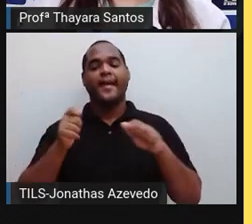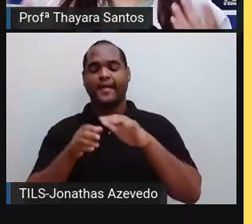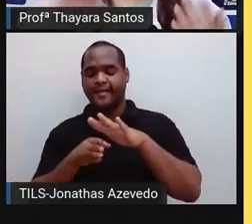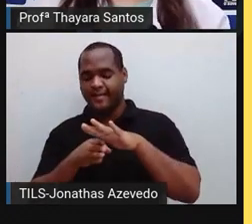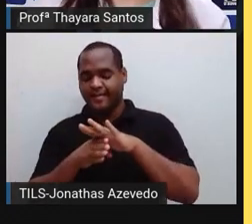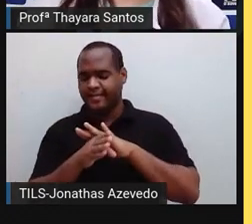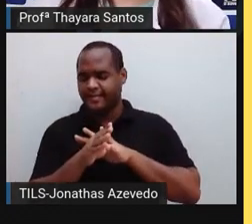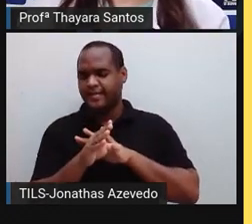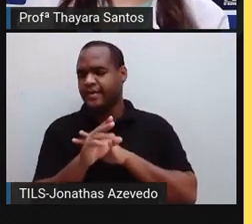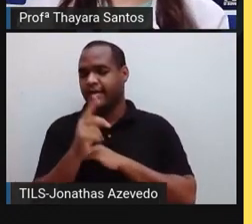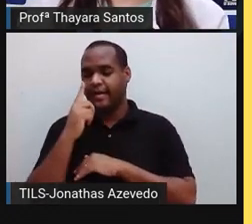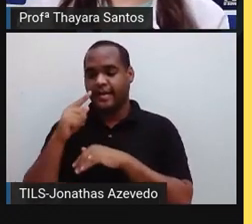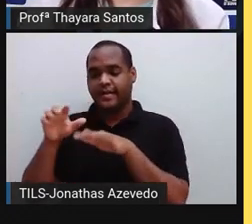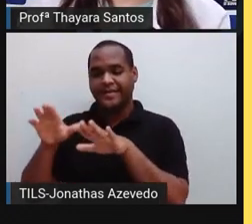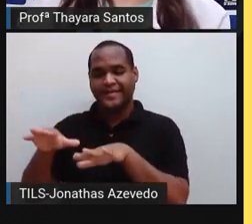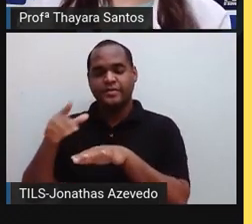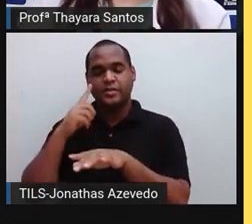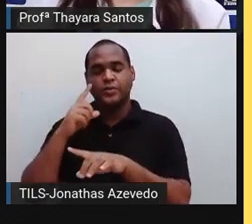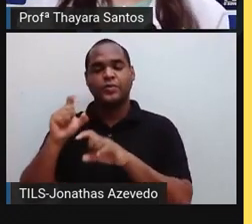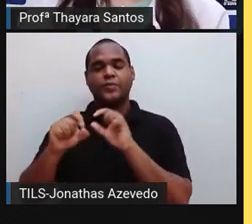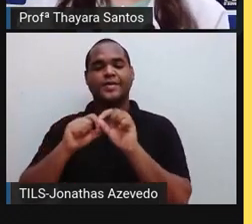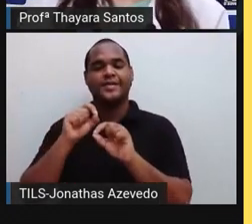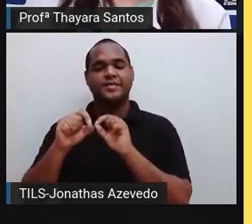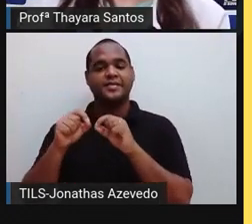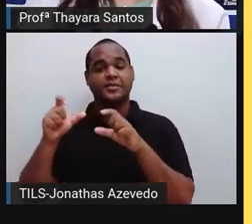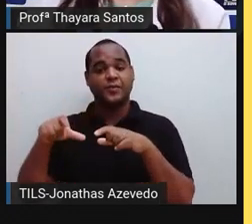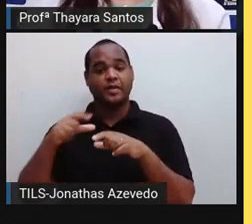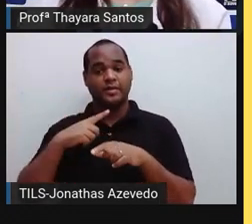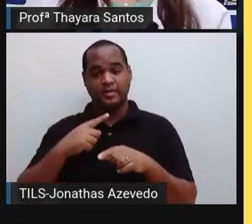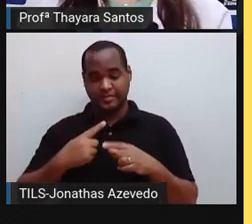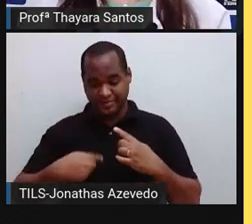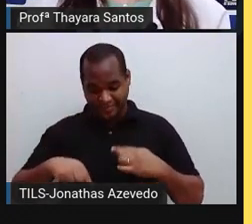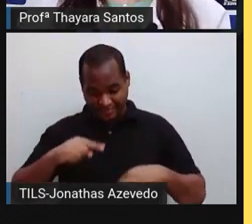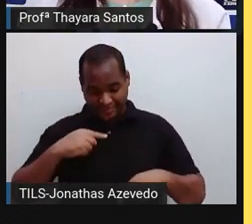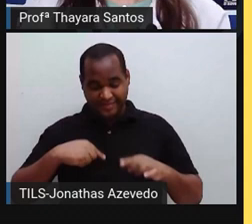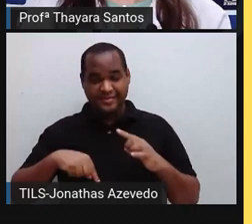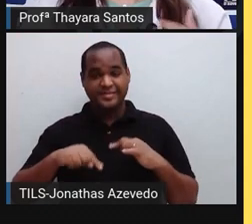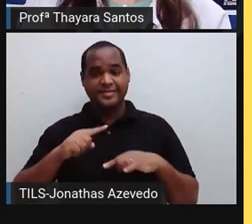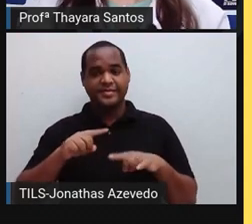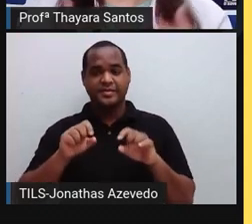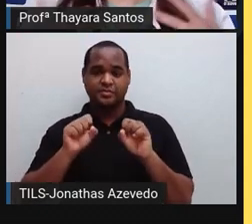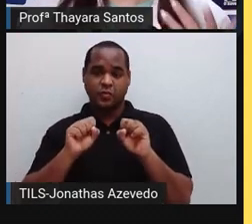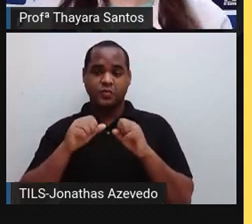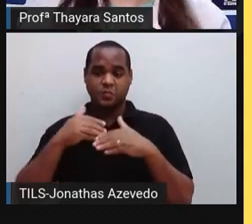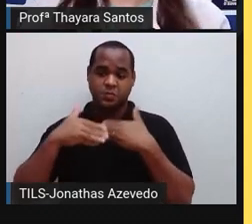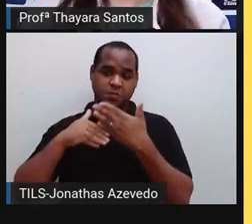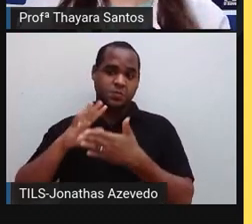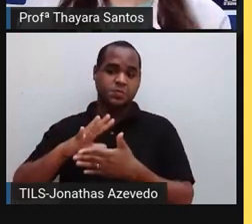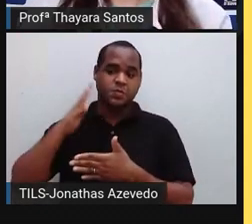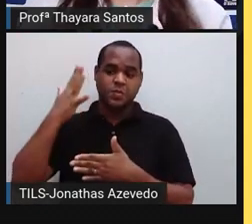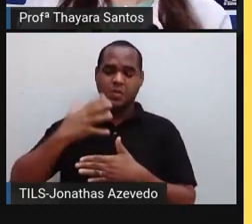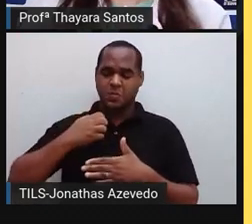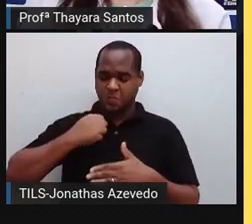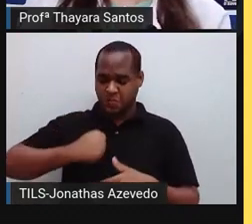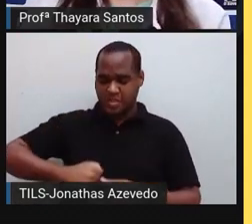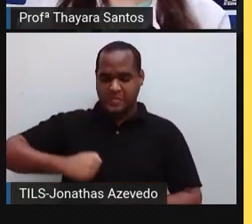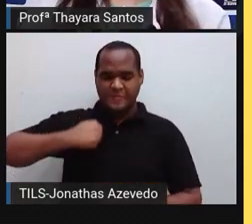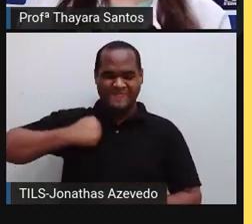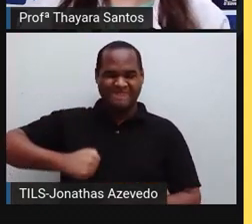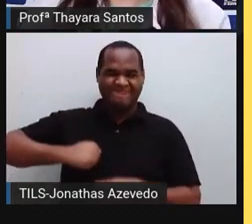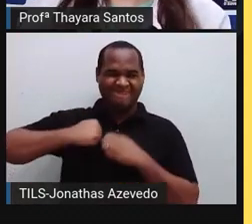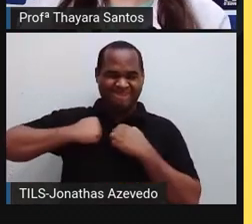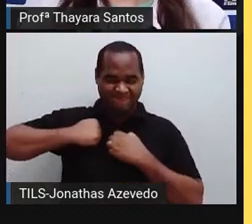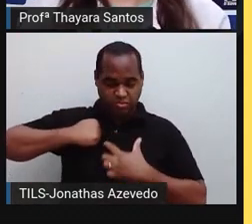organismo, ela se instala no nosso intestino e ela pode causar fortes diarreias, inclusive